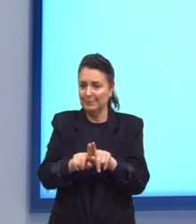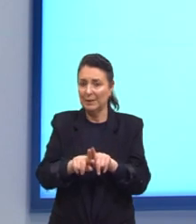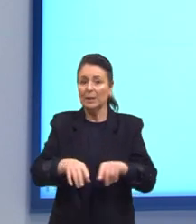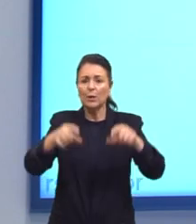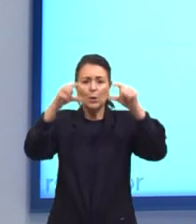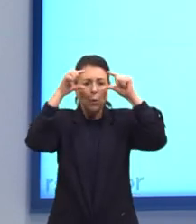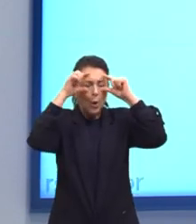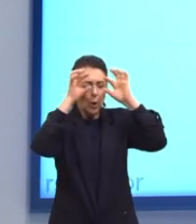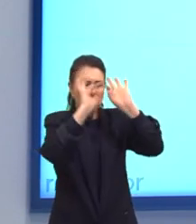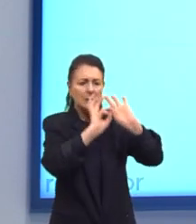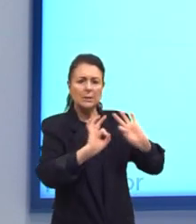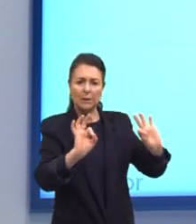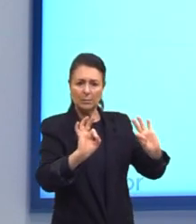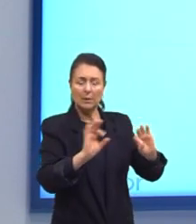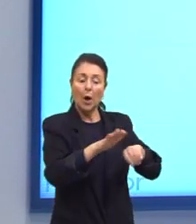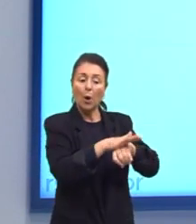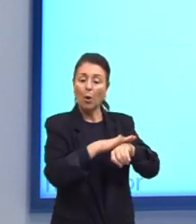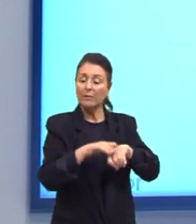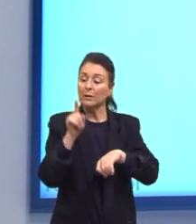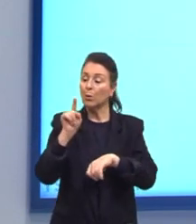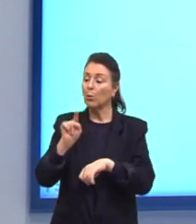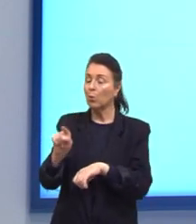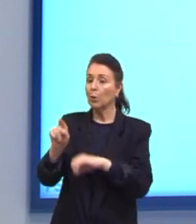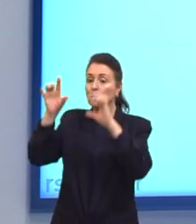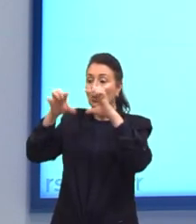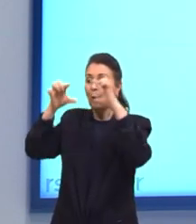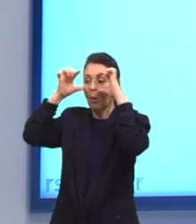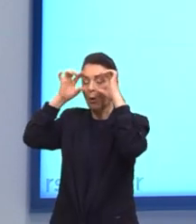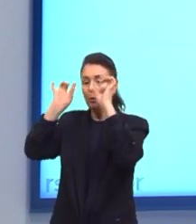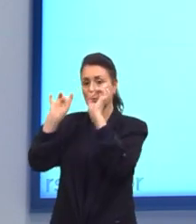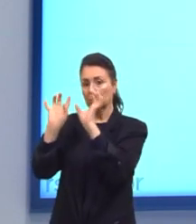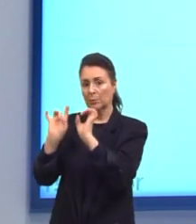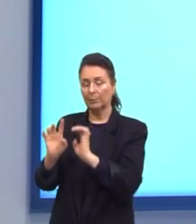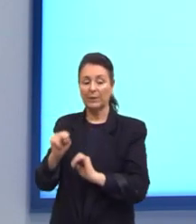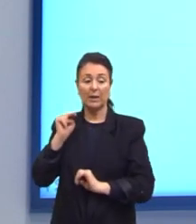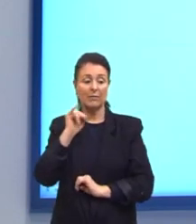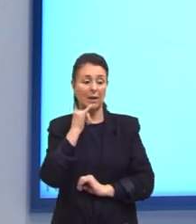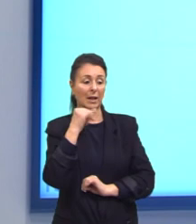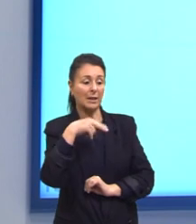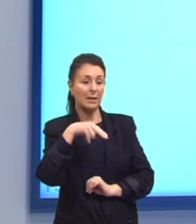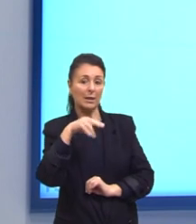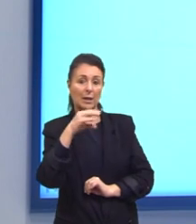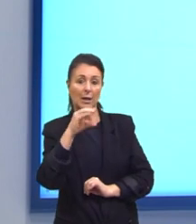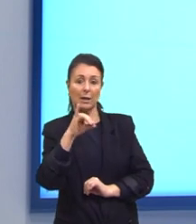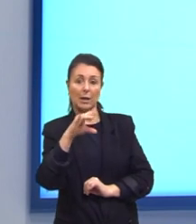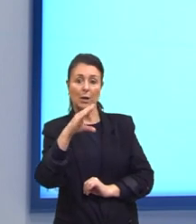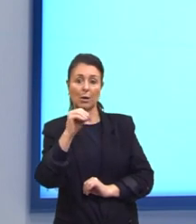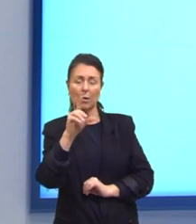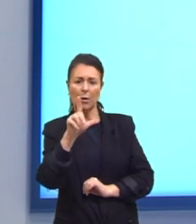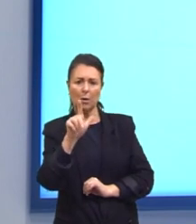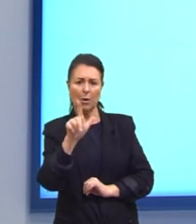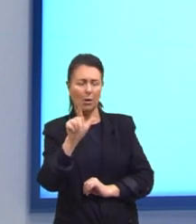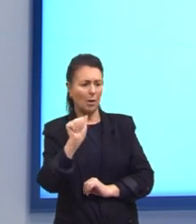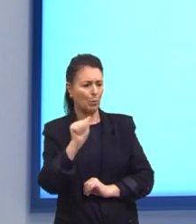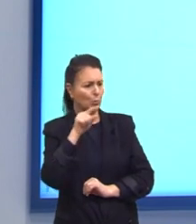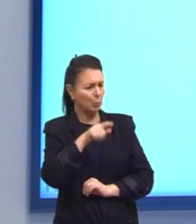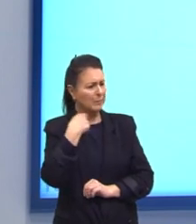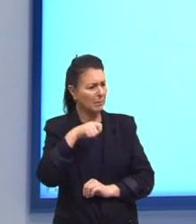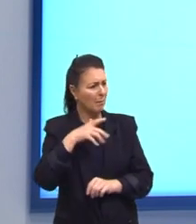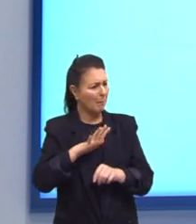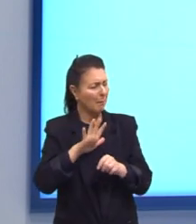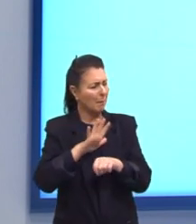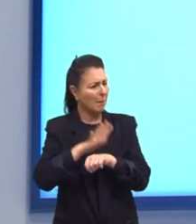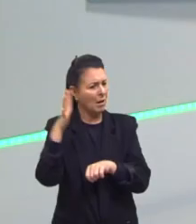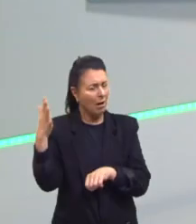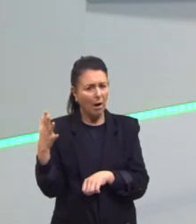óculos simplesinho Conversa com o outro E diz Nicolau Você precisa parar de viajar Você está